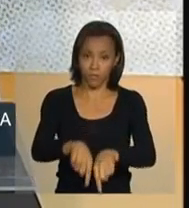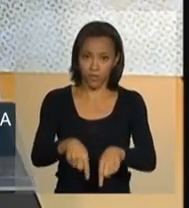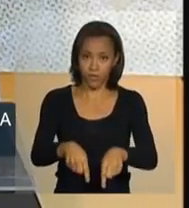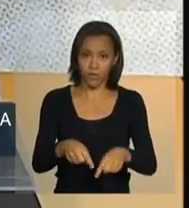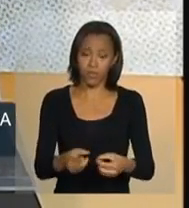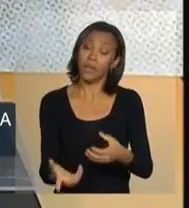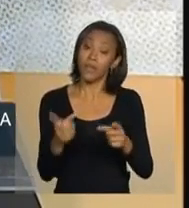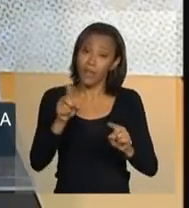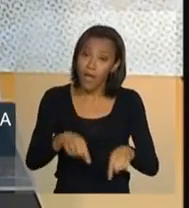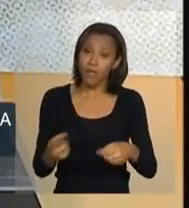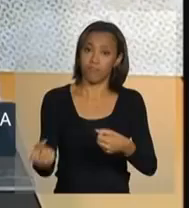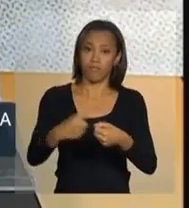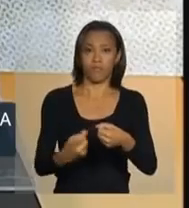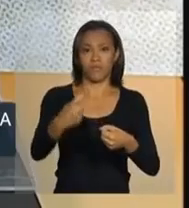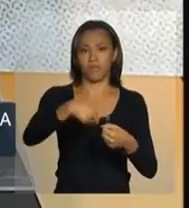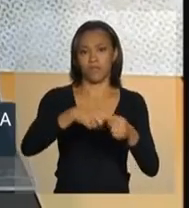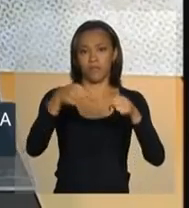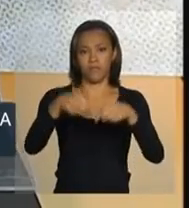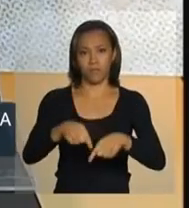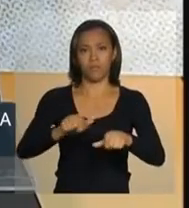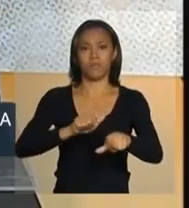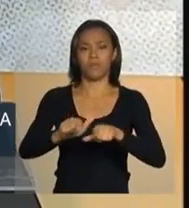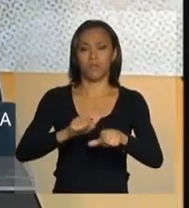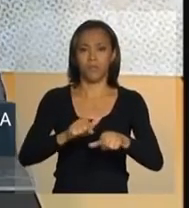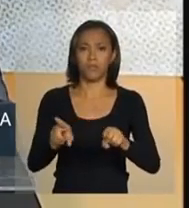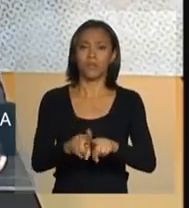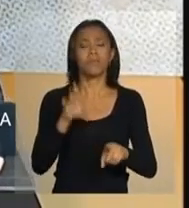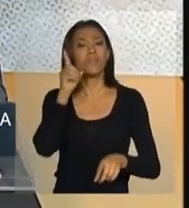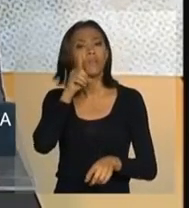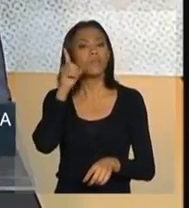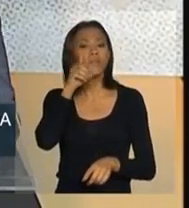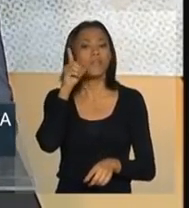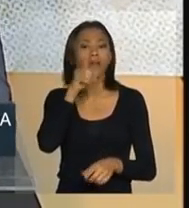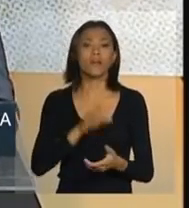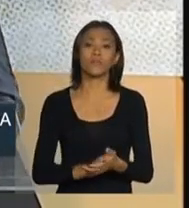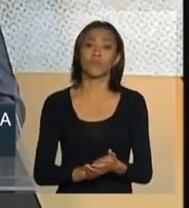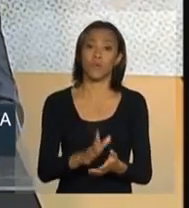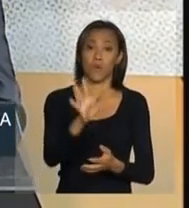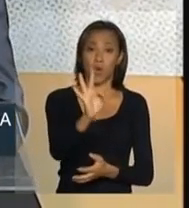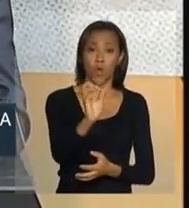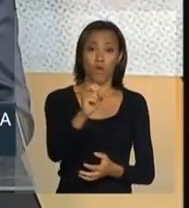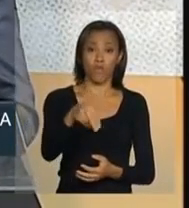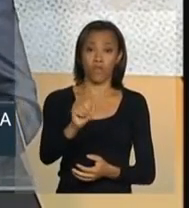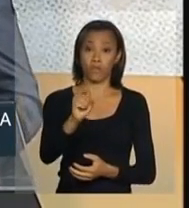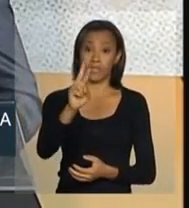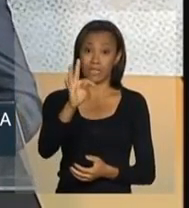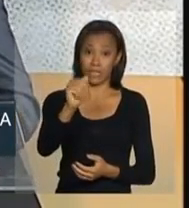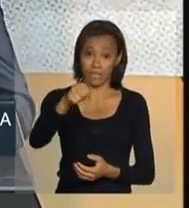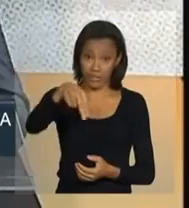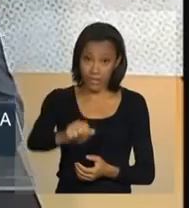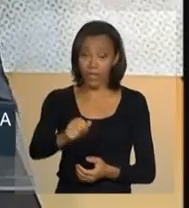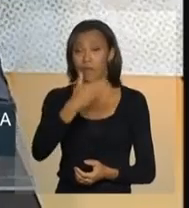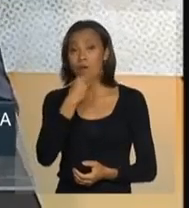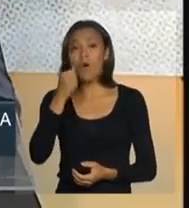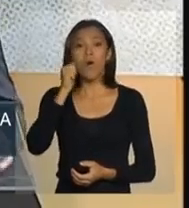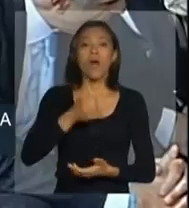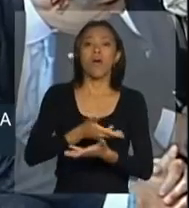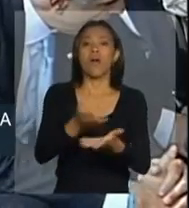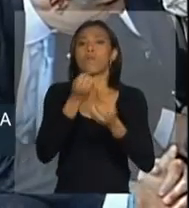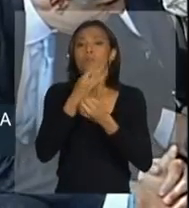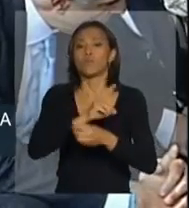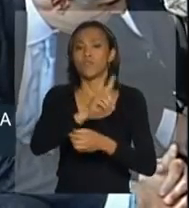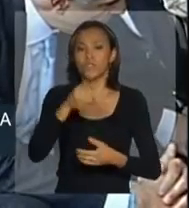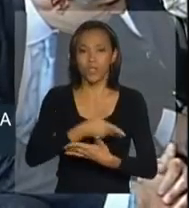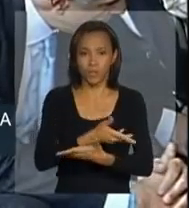parceiros que aqui estão, deputado Henrique Fontana, minhas senhoras e meus senhores, bom dia a todos,